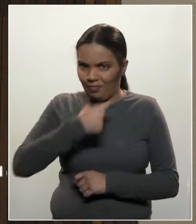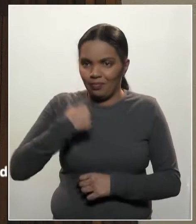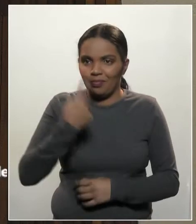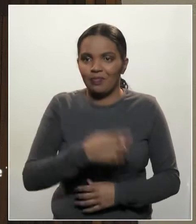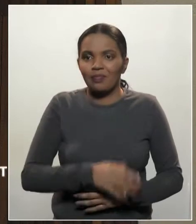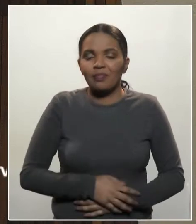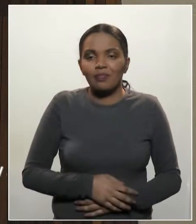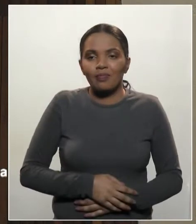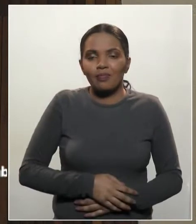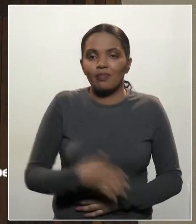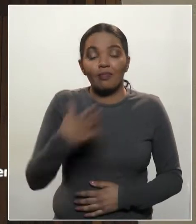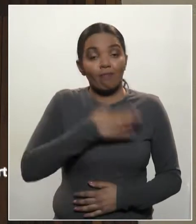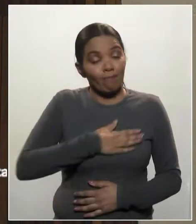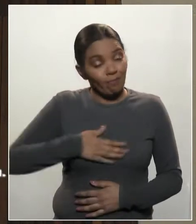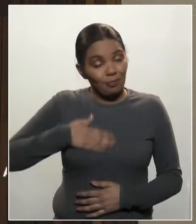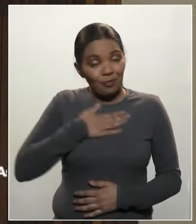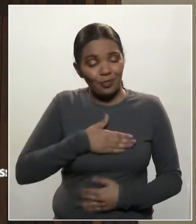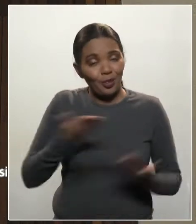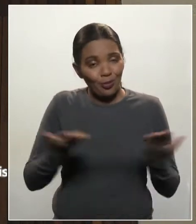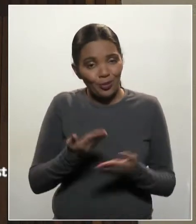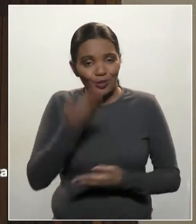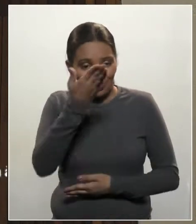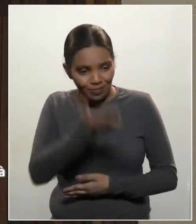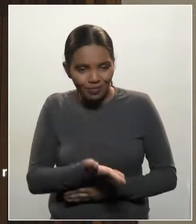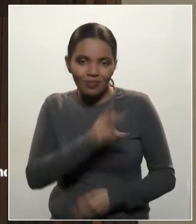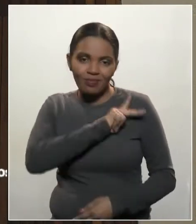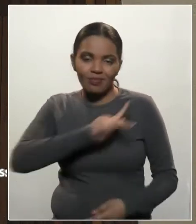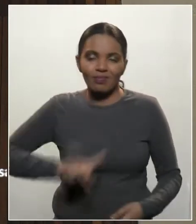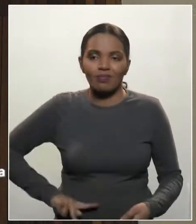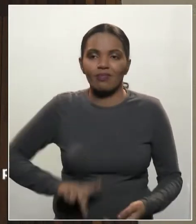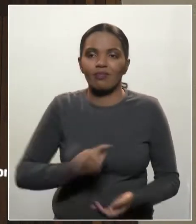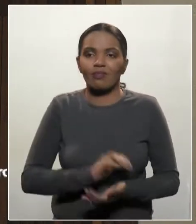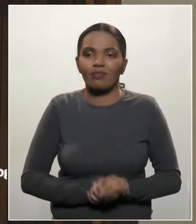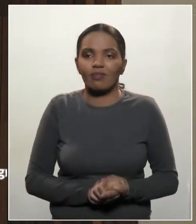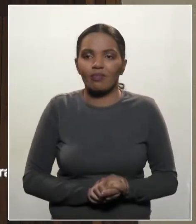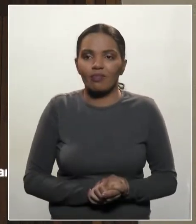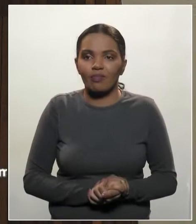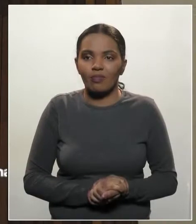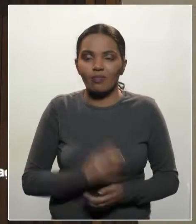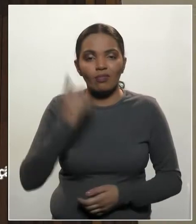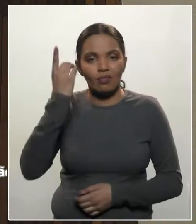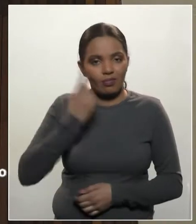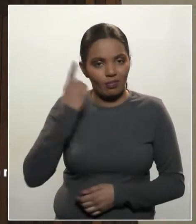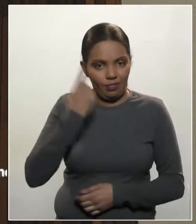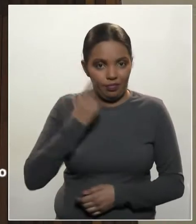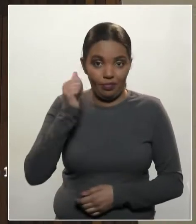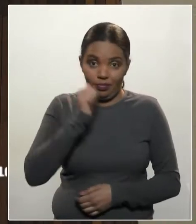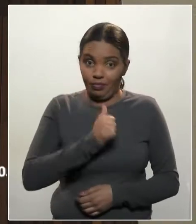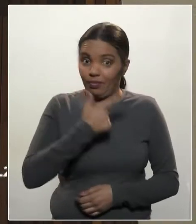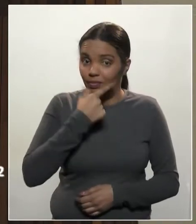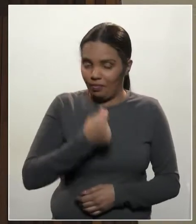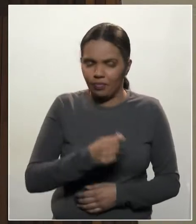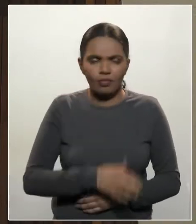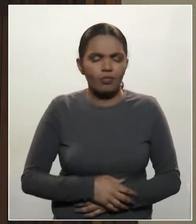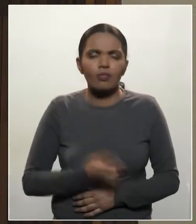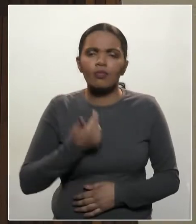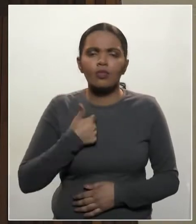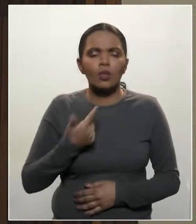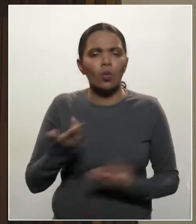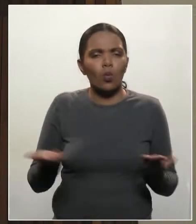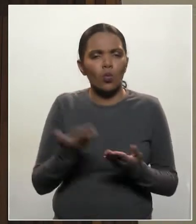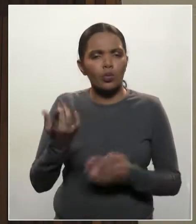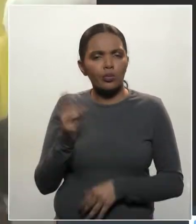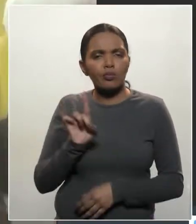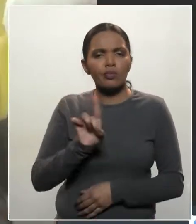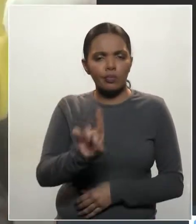satisfação tê-lo na nossa presidência aí hoje. Obrigado. Pode falar, deputados e deputadas. Eu faço uso da palavra hoje